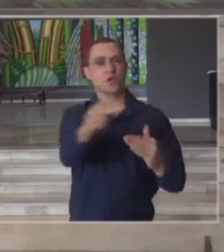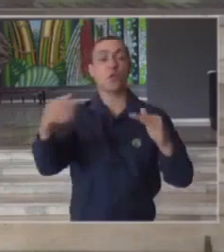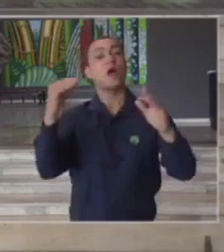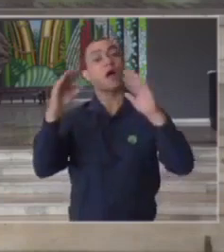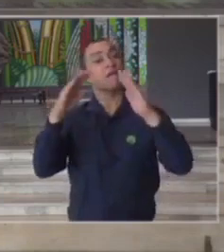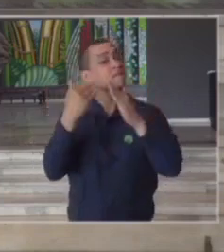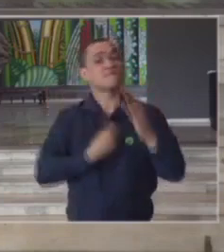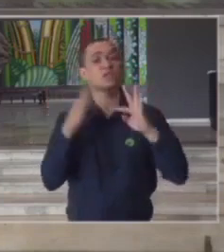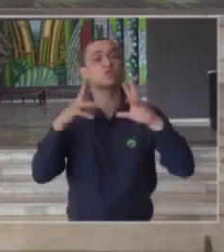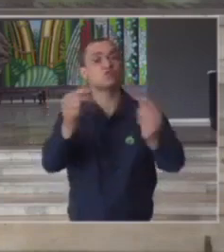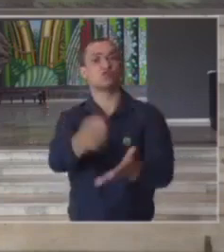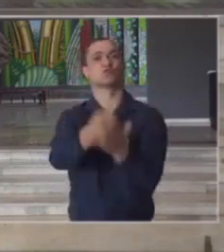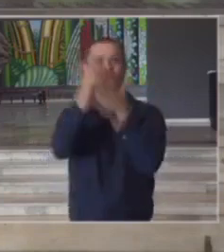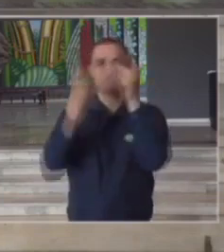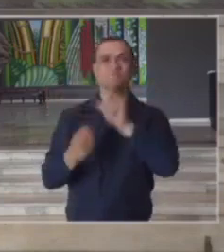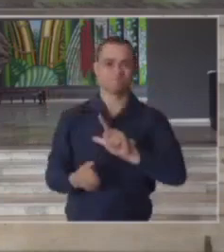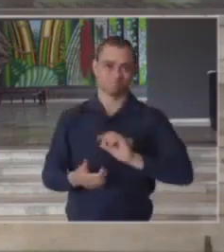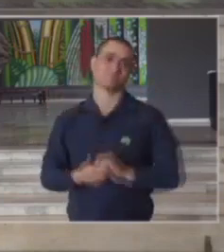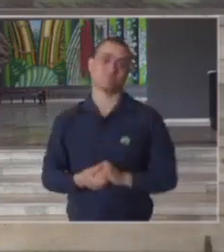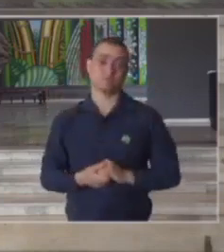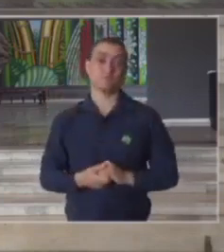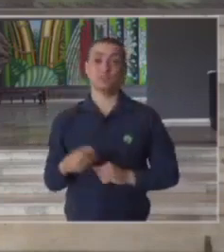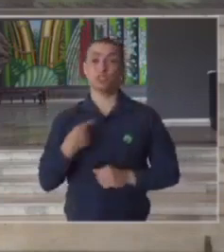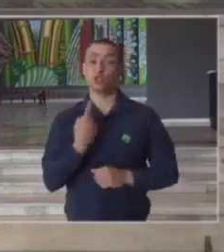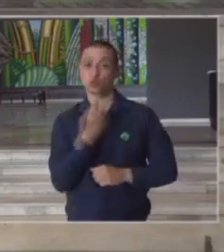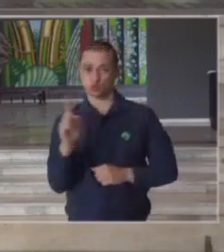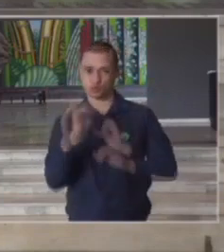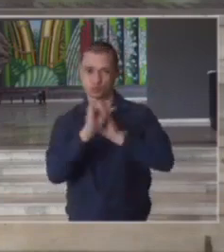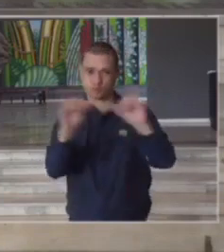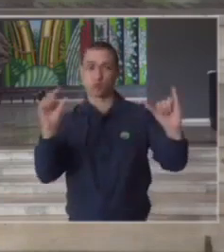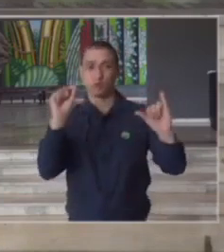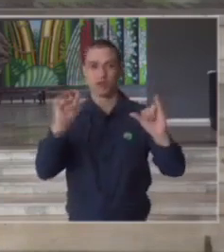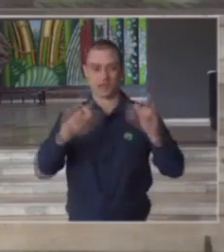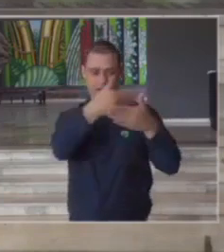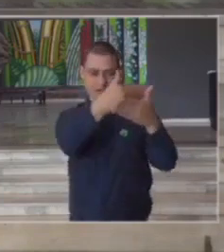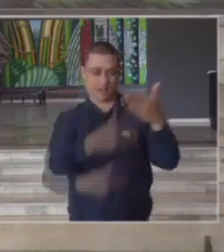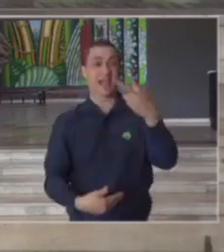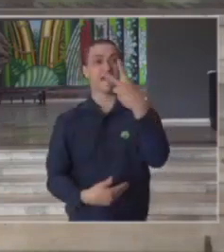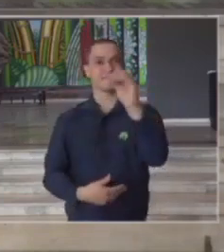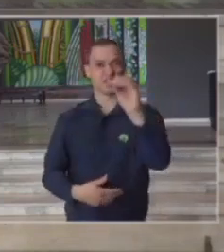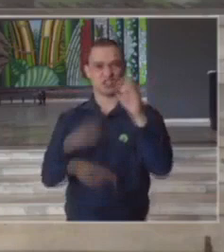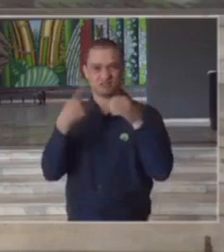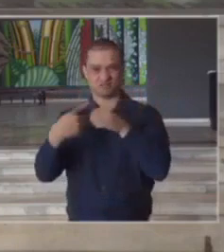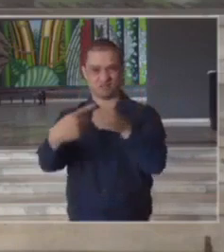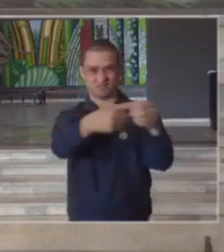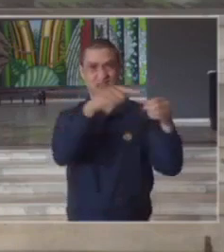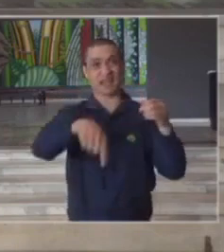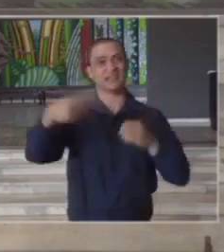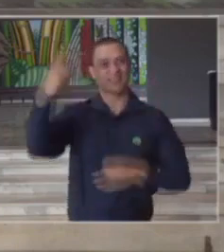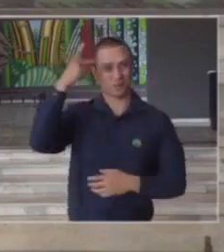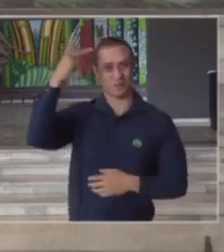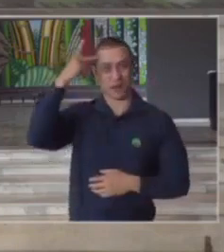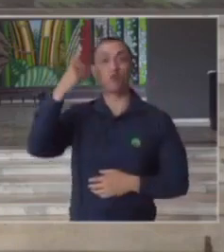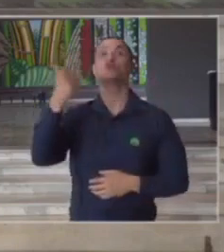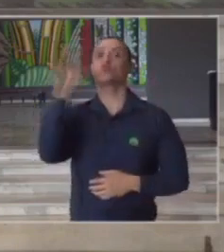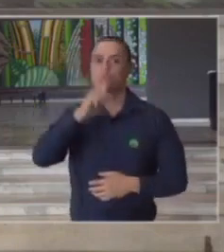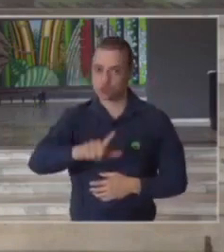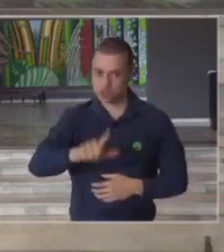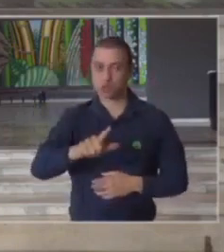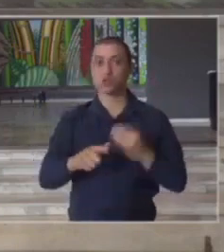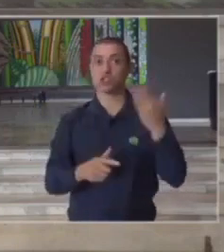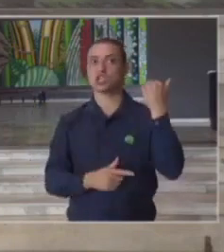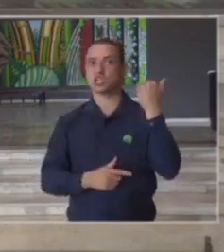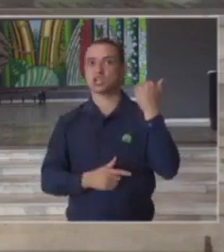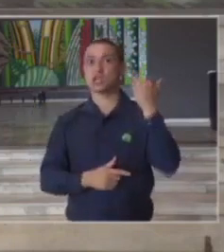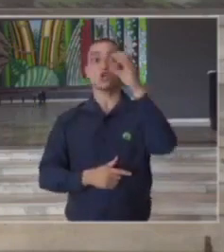e quero destacar finalizando a lista das 20 cidades do estado de São Paulo que no dia